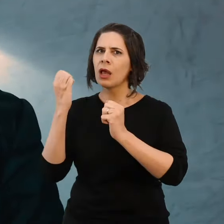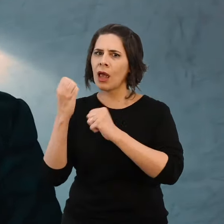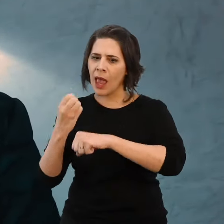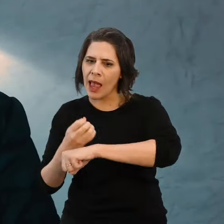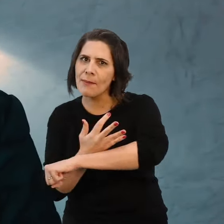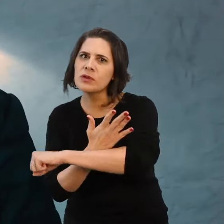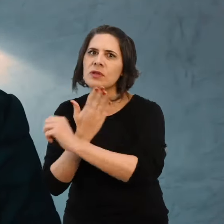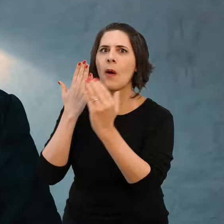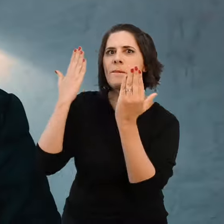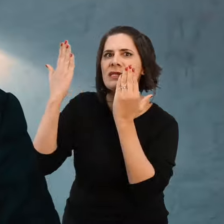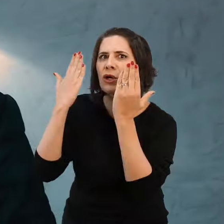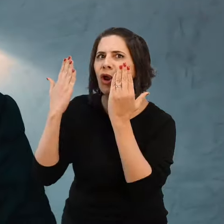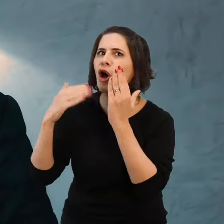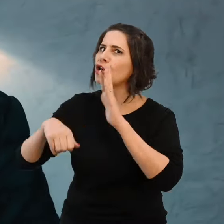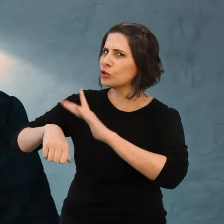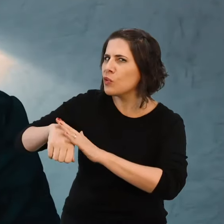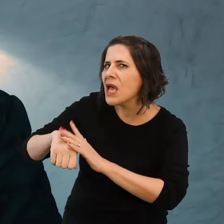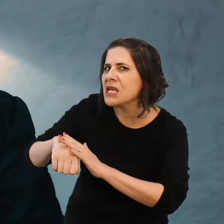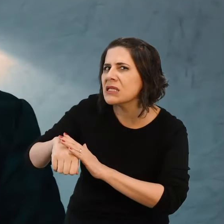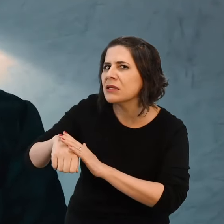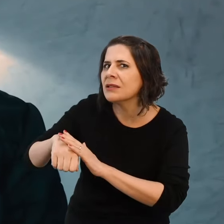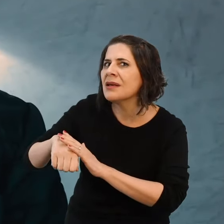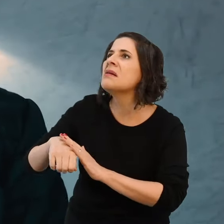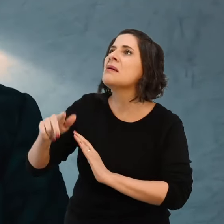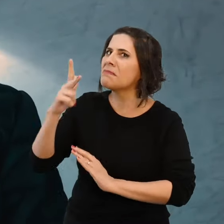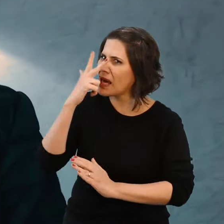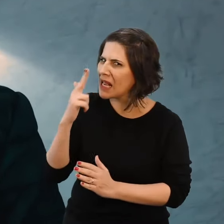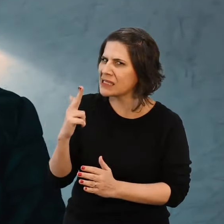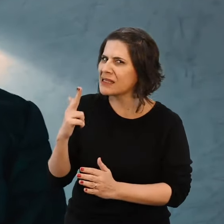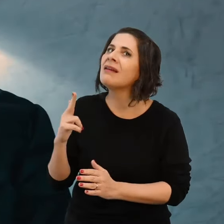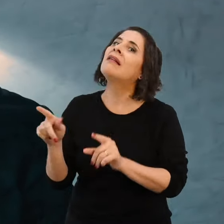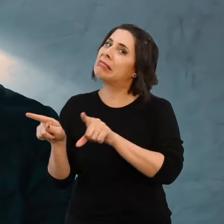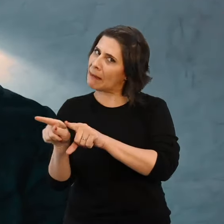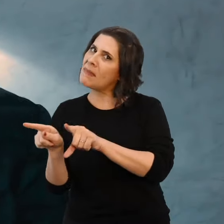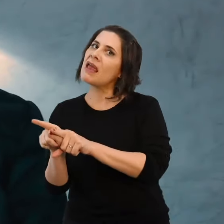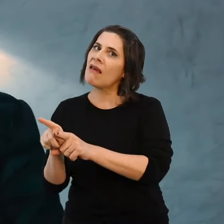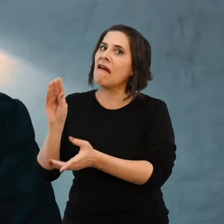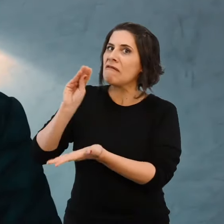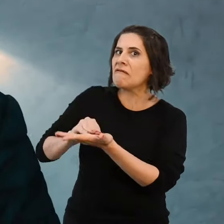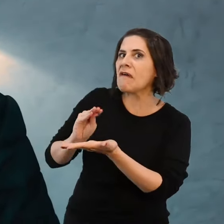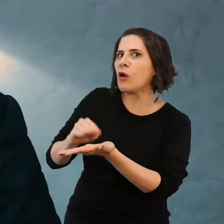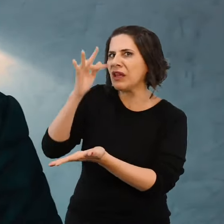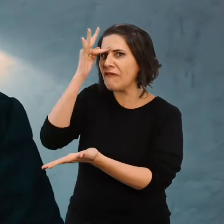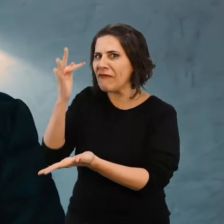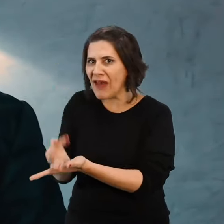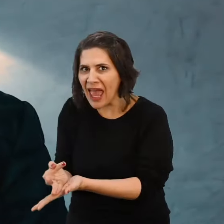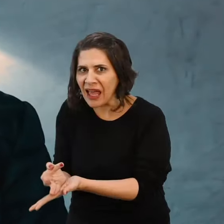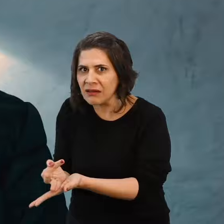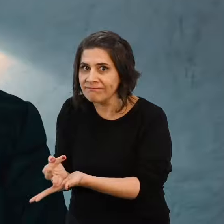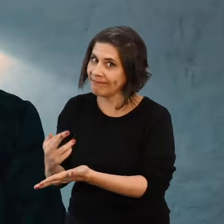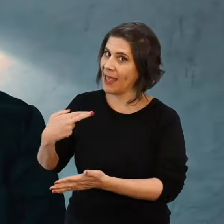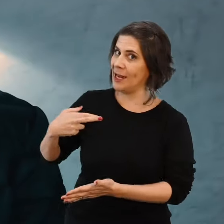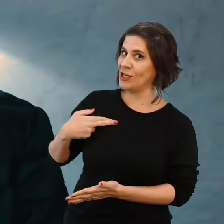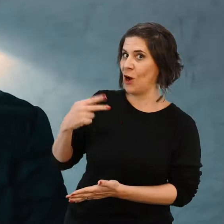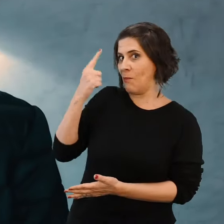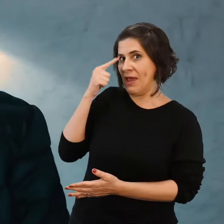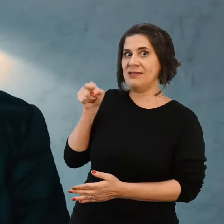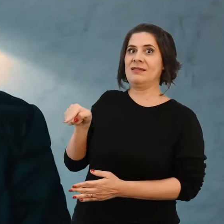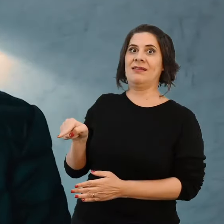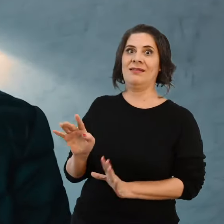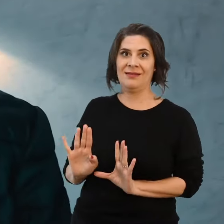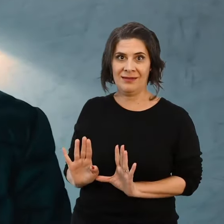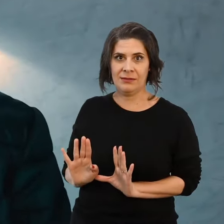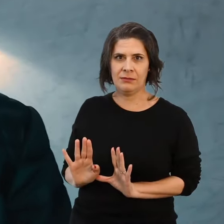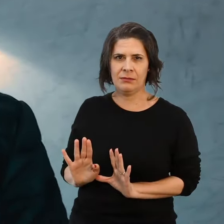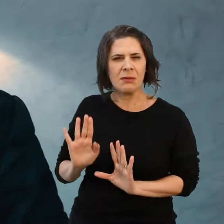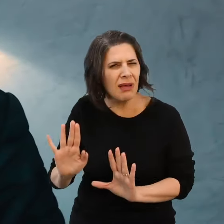emocionais decorrem pela falta de fé. Nenhum nem outro. Os nossos problemas emocionais decorrem pelo fato de que nós